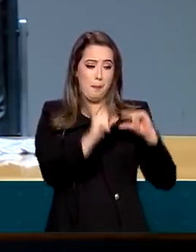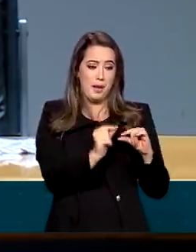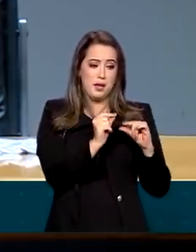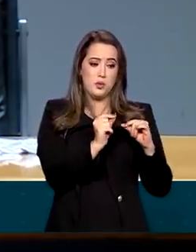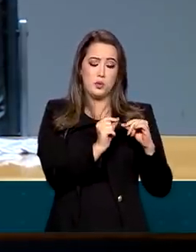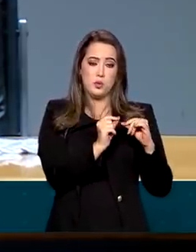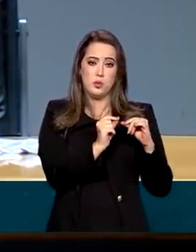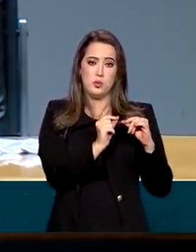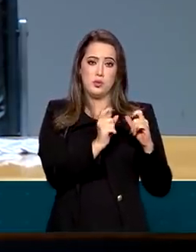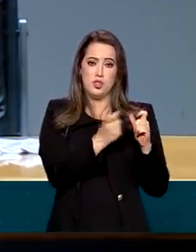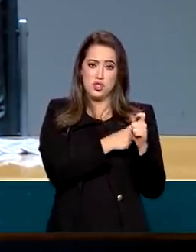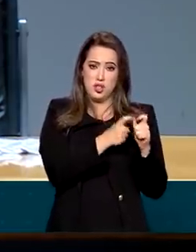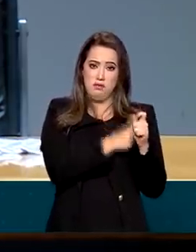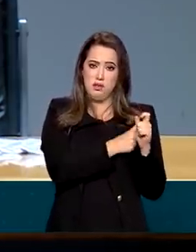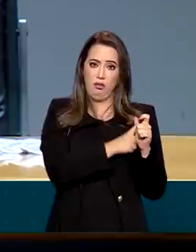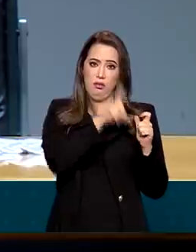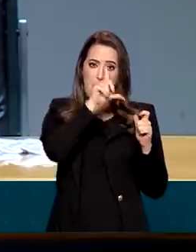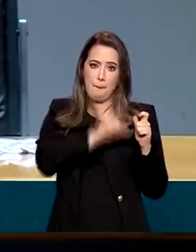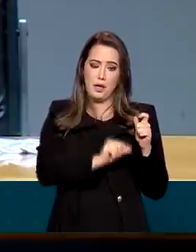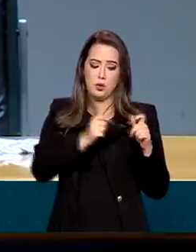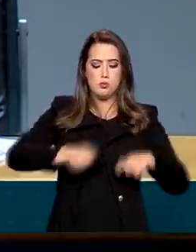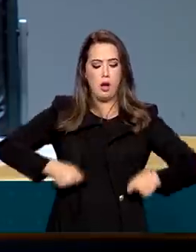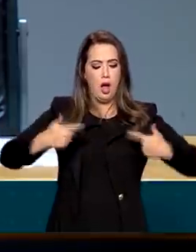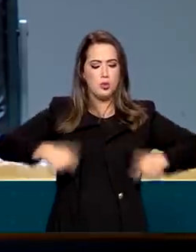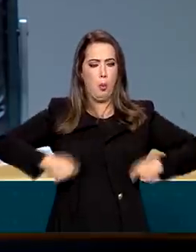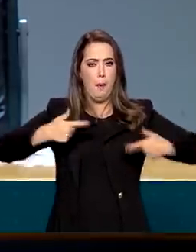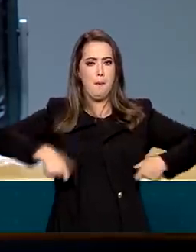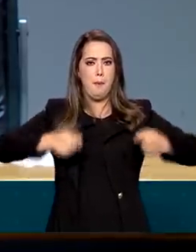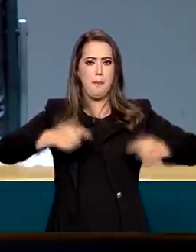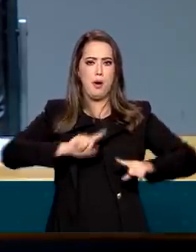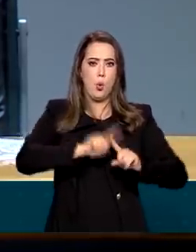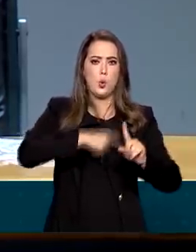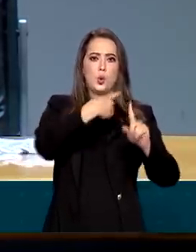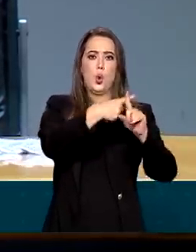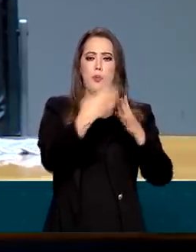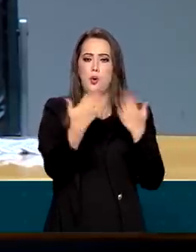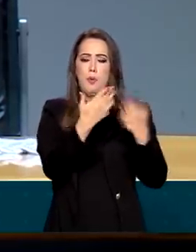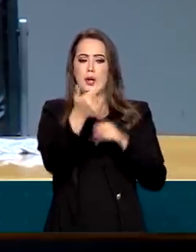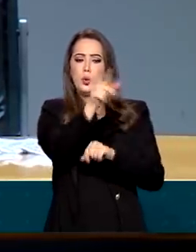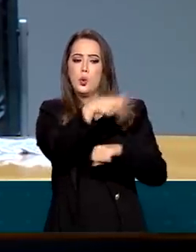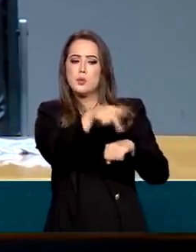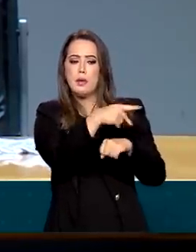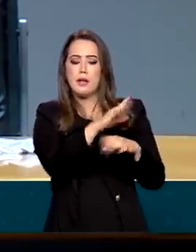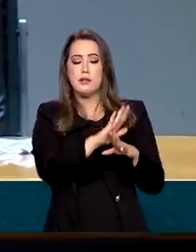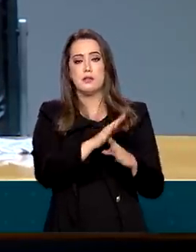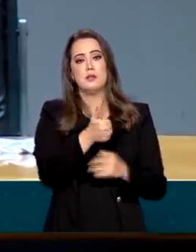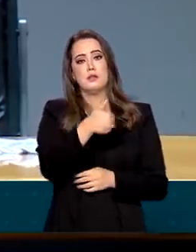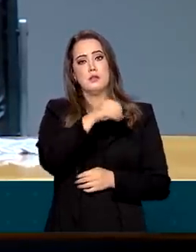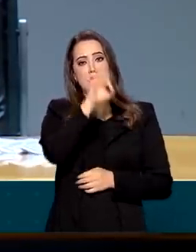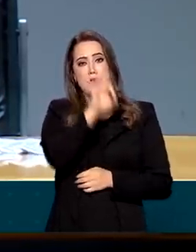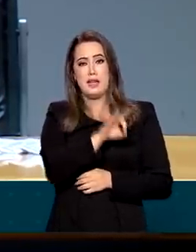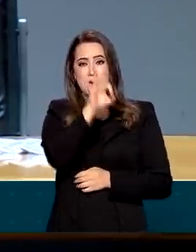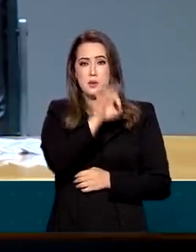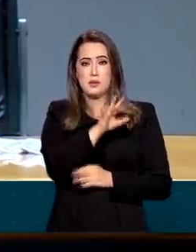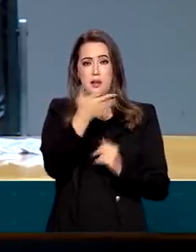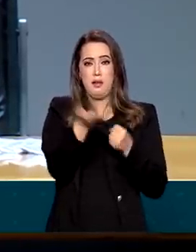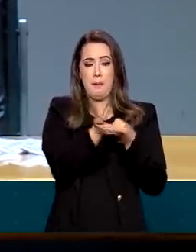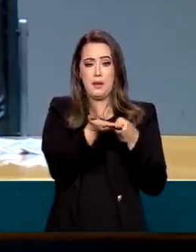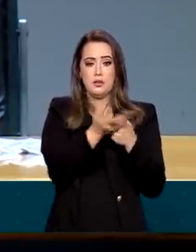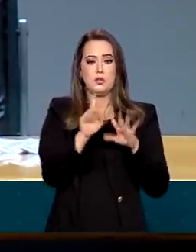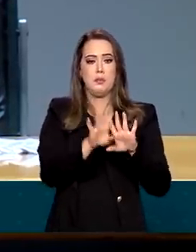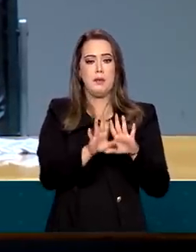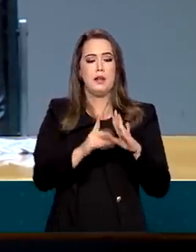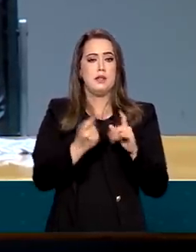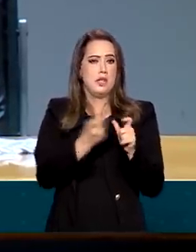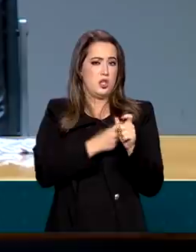com maior eficácia. Gastou bastante, gastou o dobro dos emergentes, 10% acima da média dos avançados, mas a dívida não